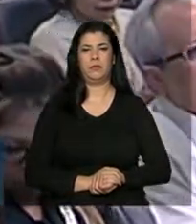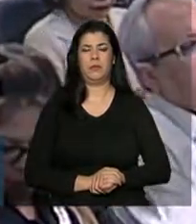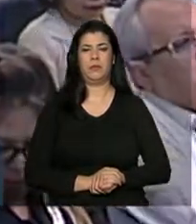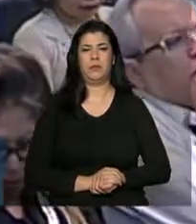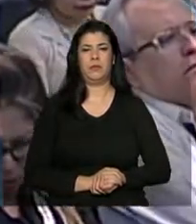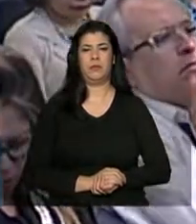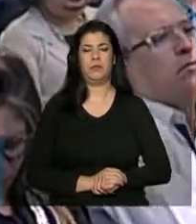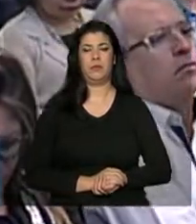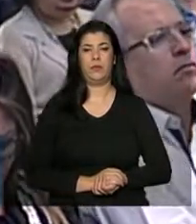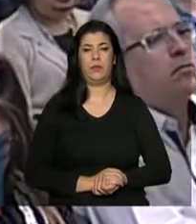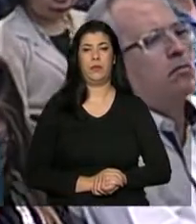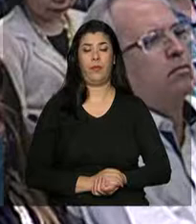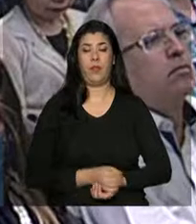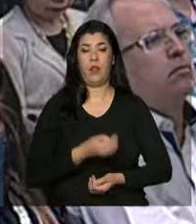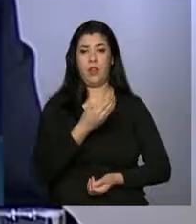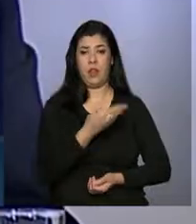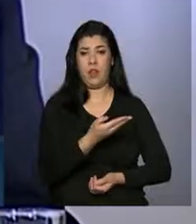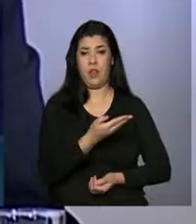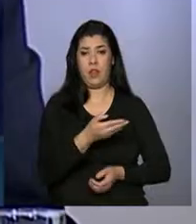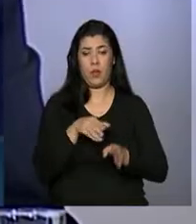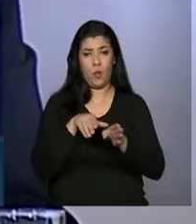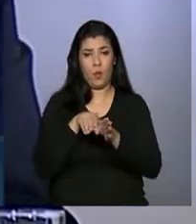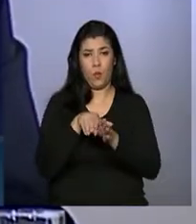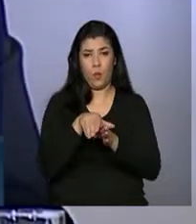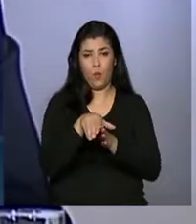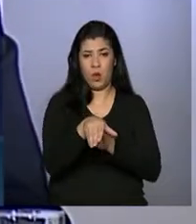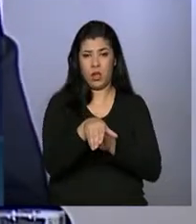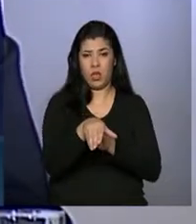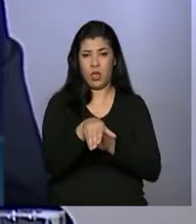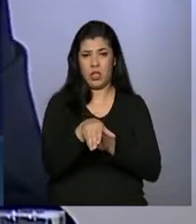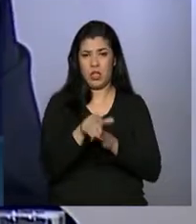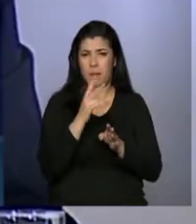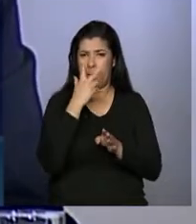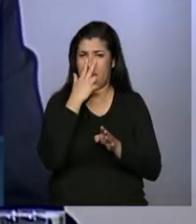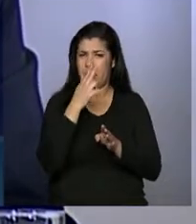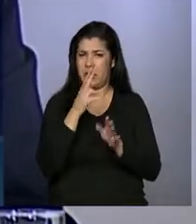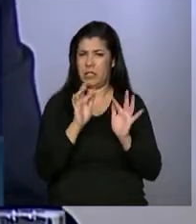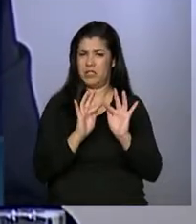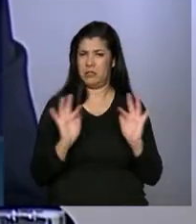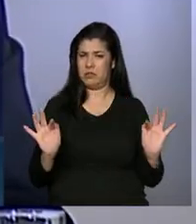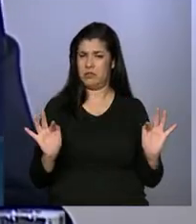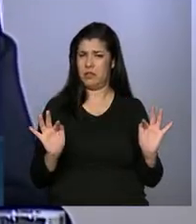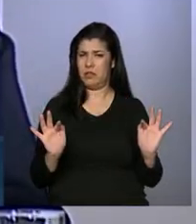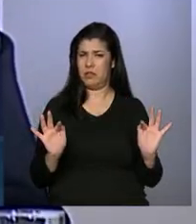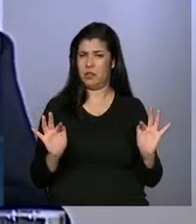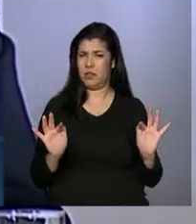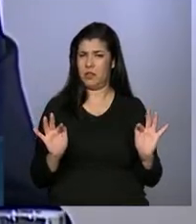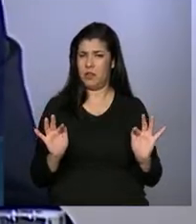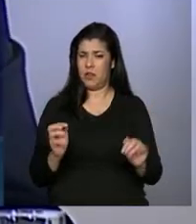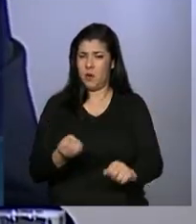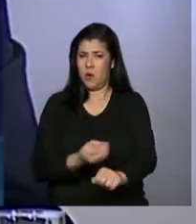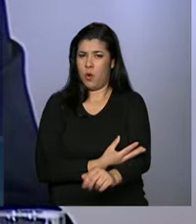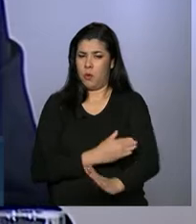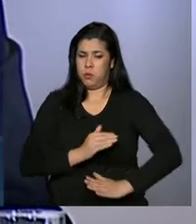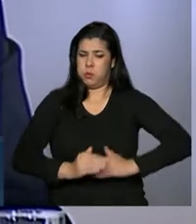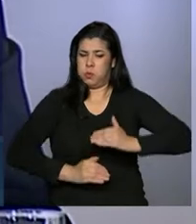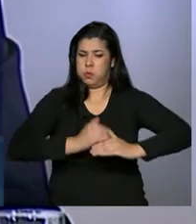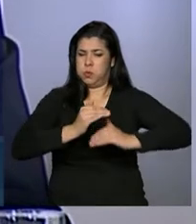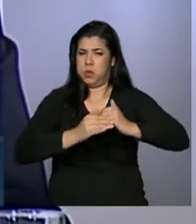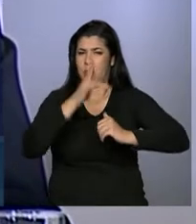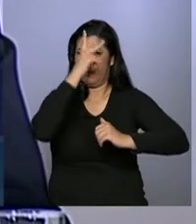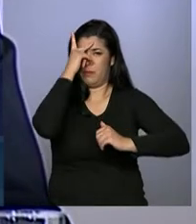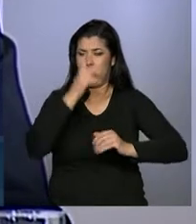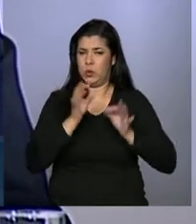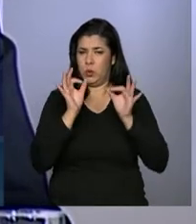essa diretriz aparentemente simples move os justos e promove